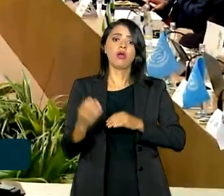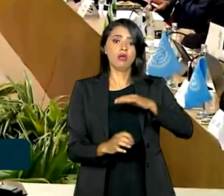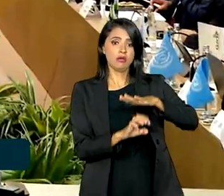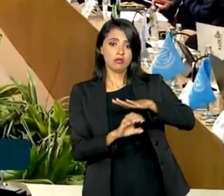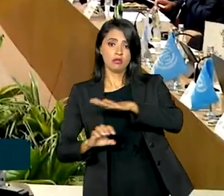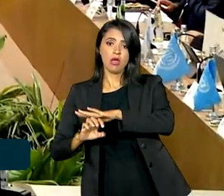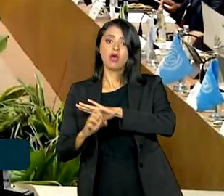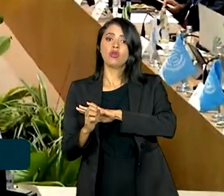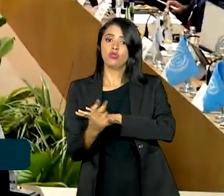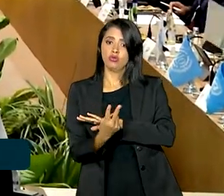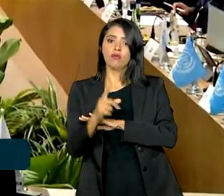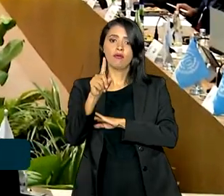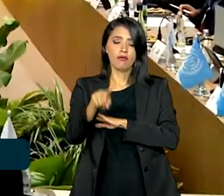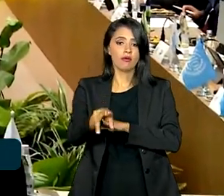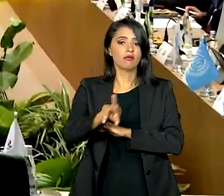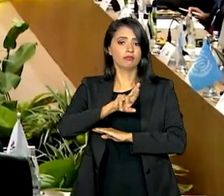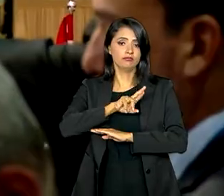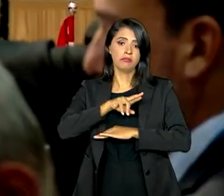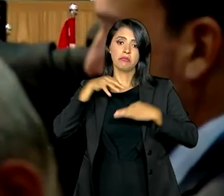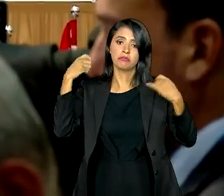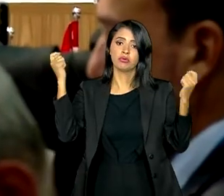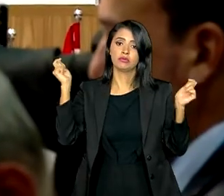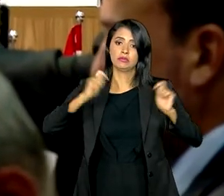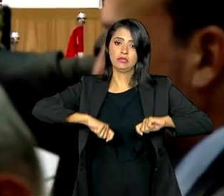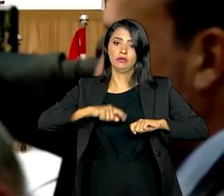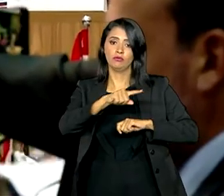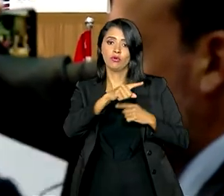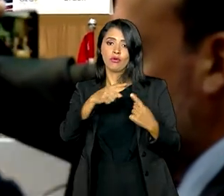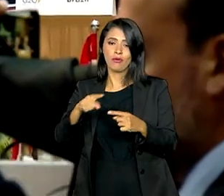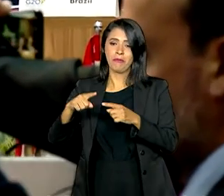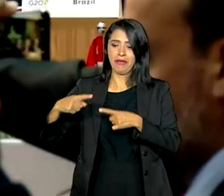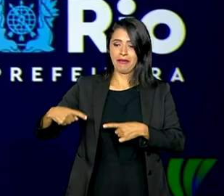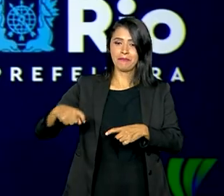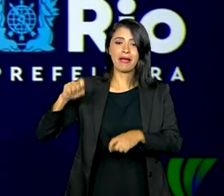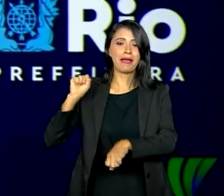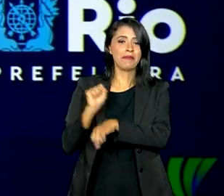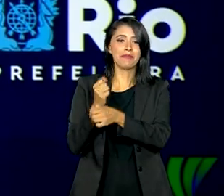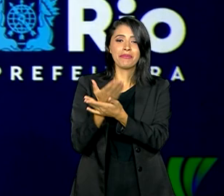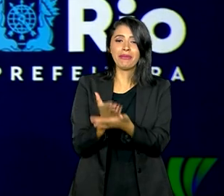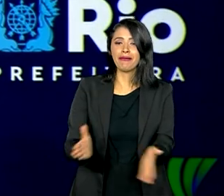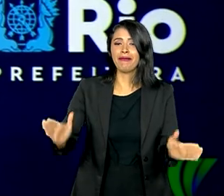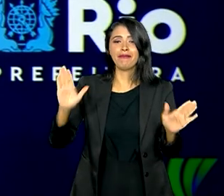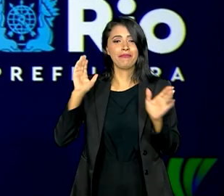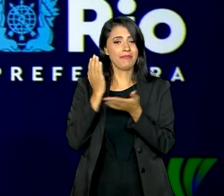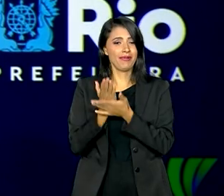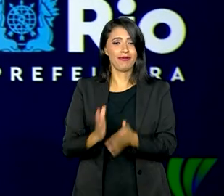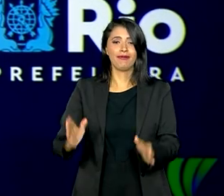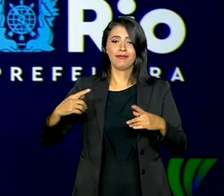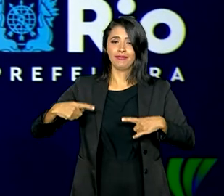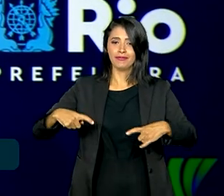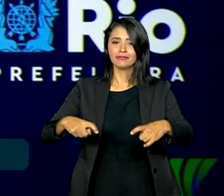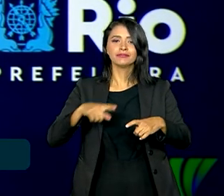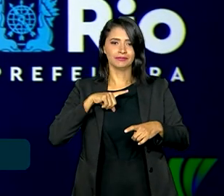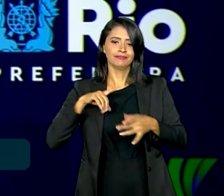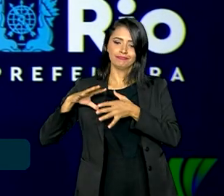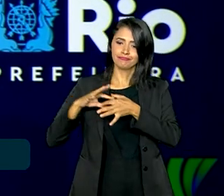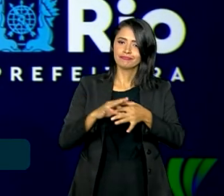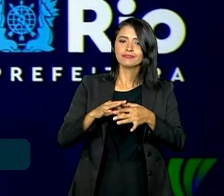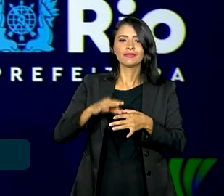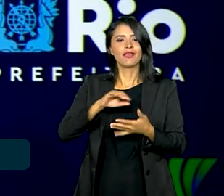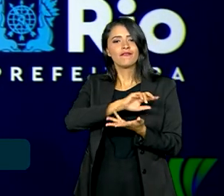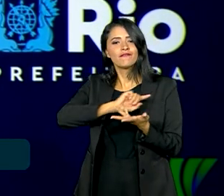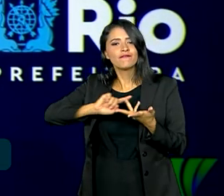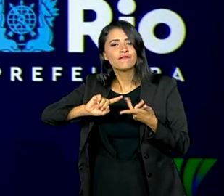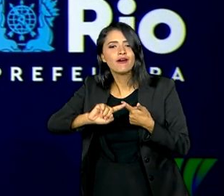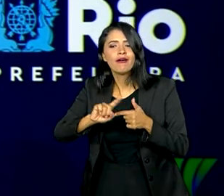é a única solução possível para o conflito com Israel. Nesse contexto, houve diversos pedidos em favor